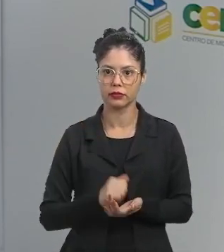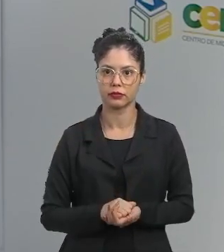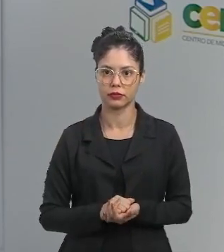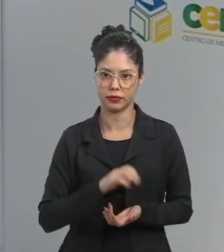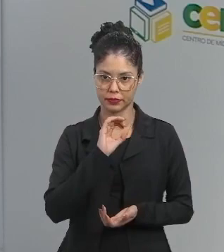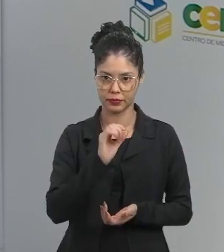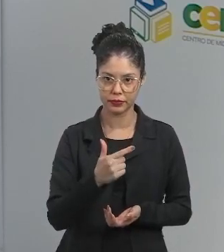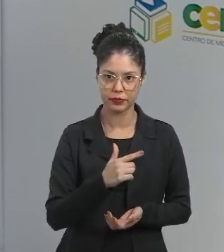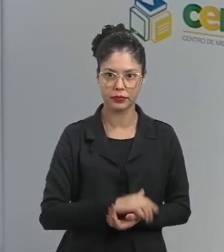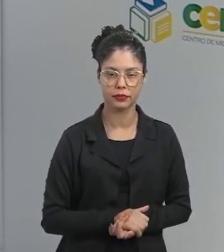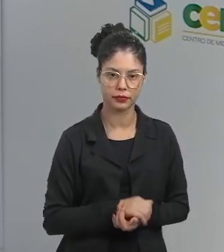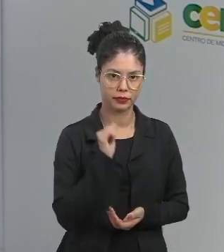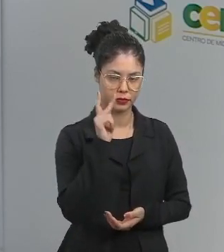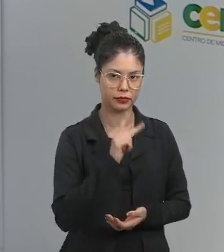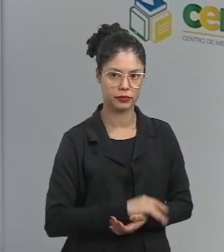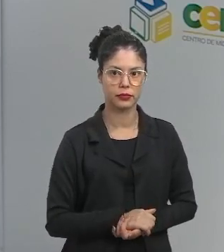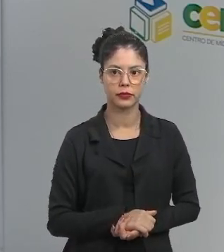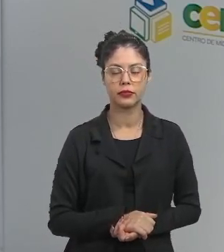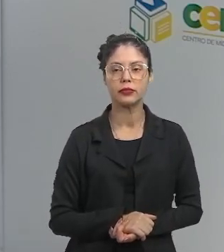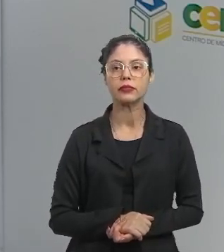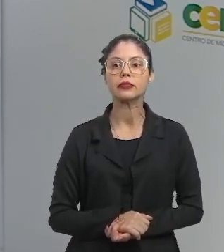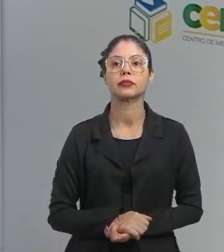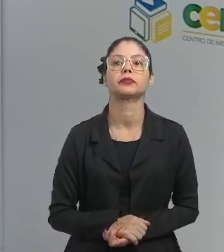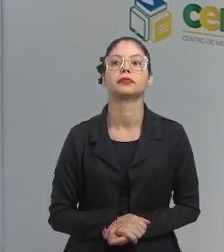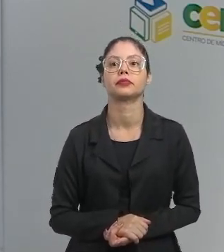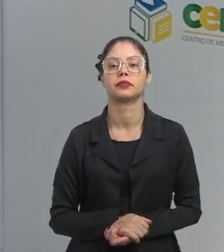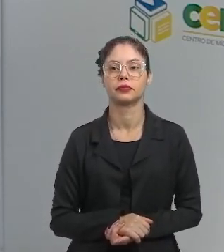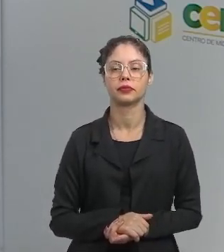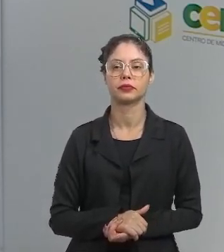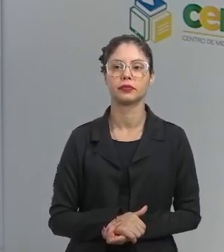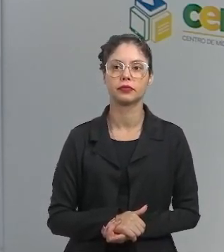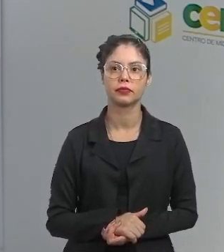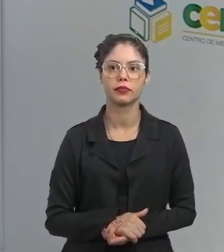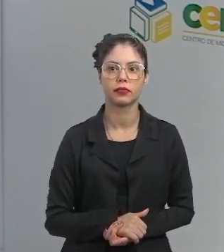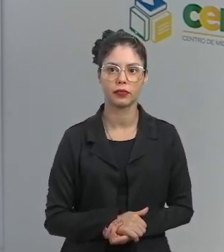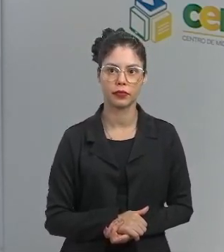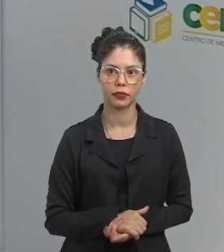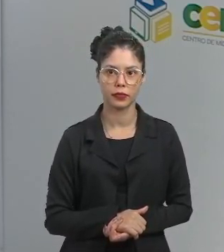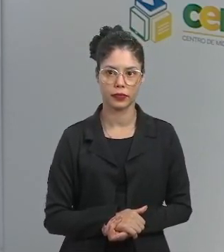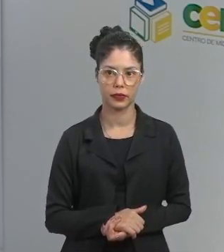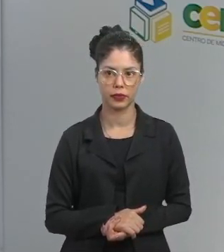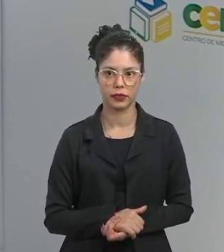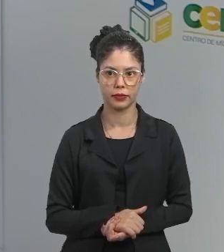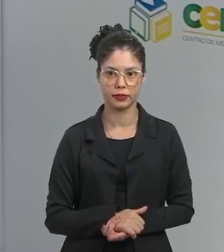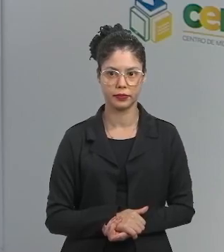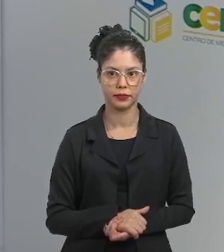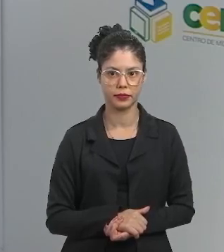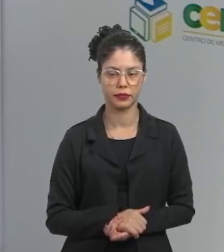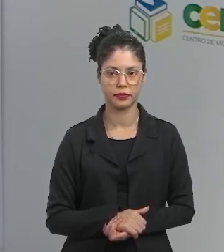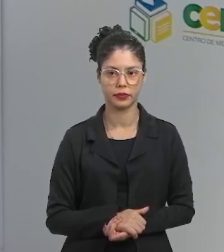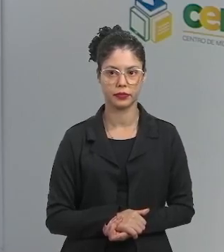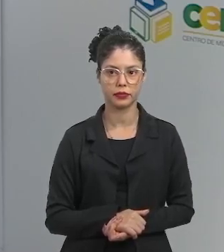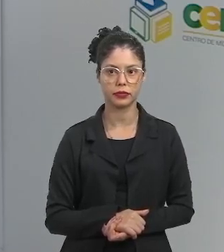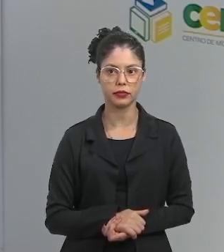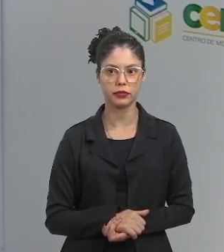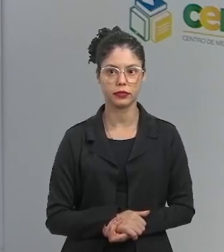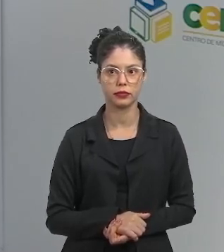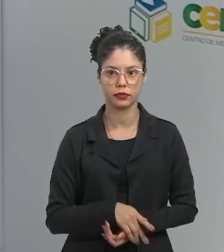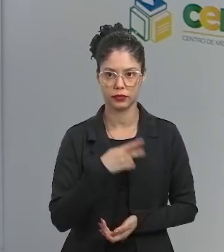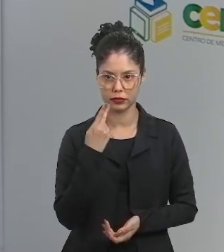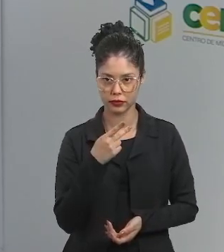oxigênio. Ok? Vamos adiante. Eutrofização. Isso é muito comentado